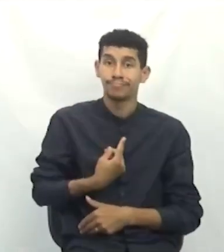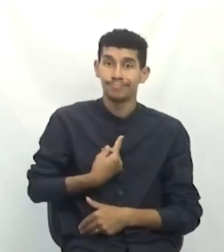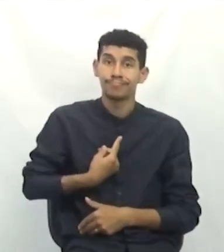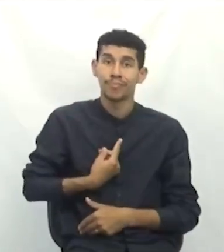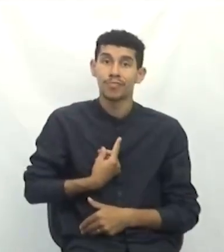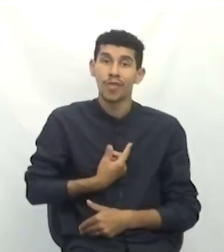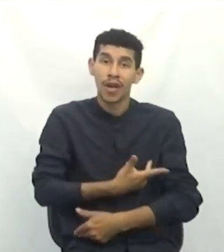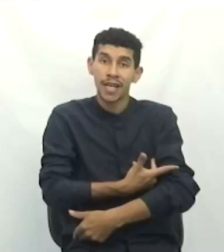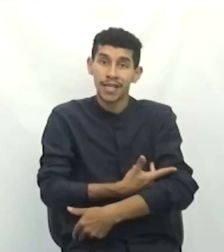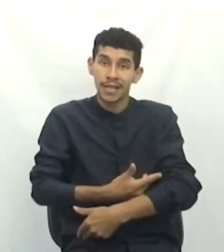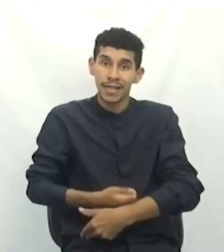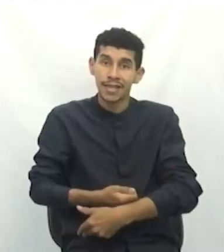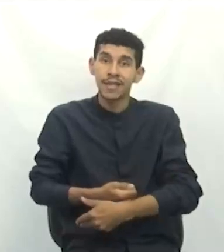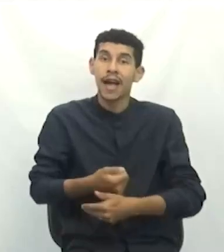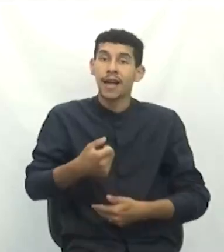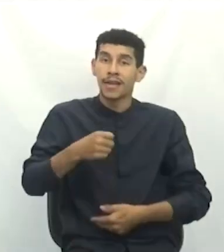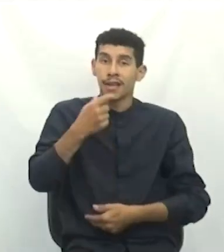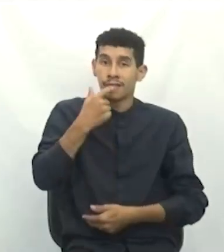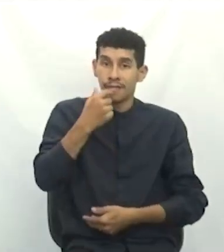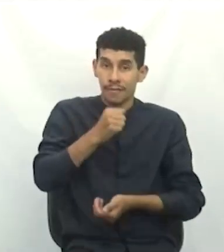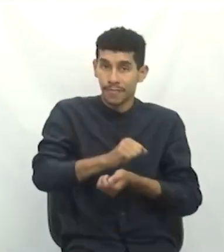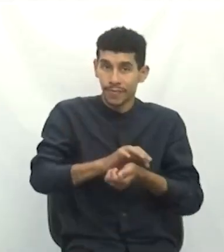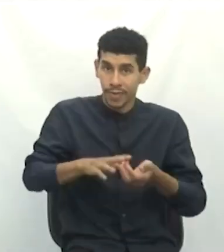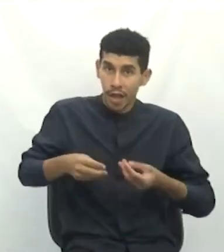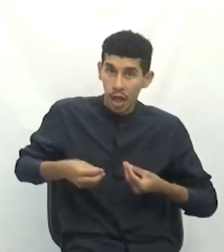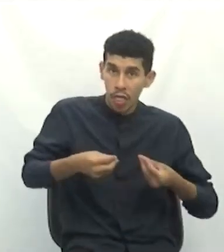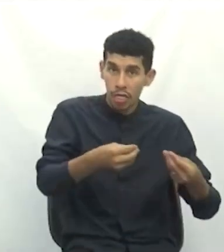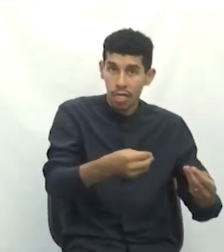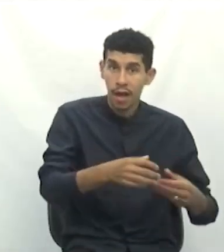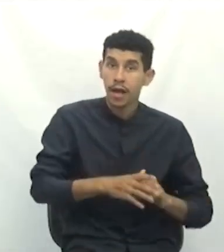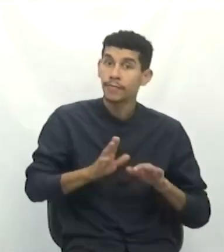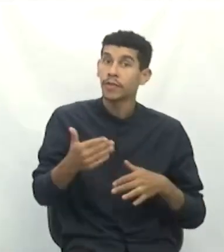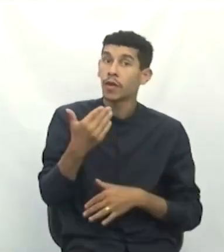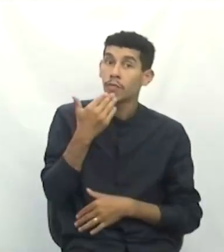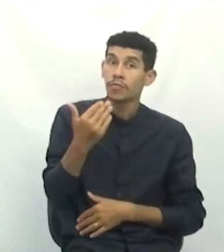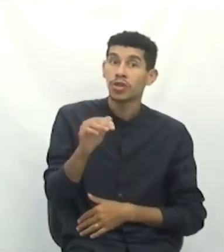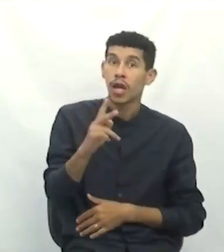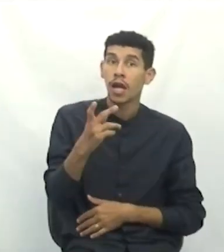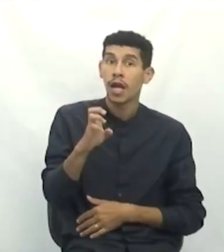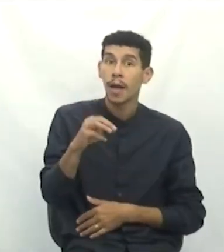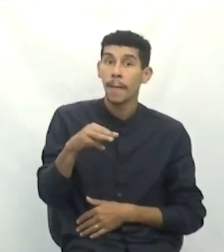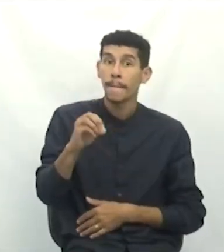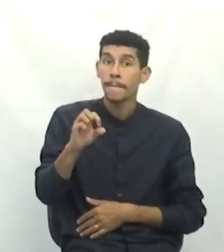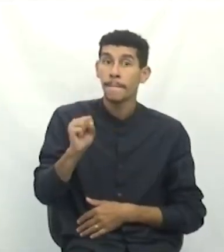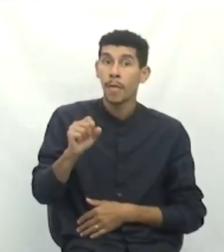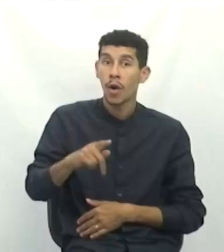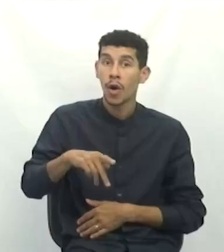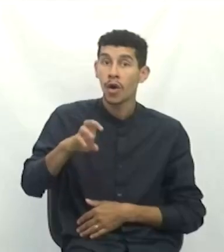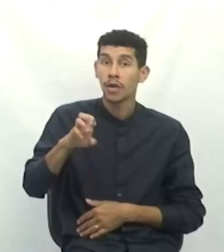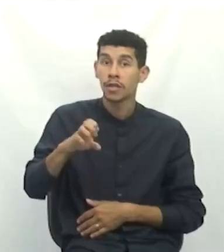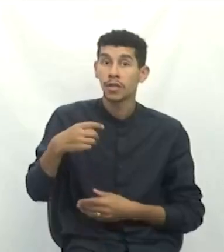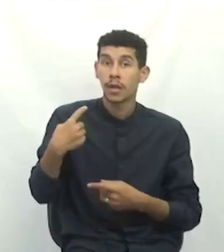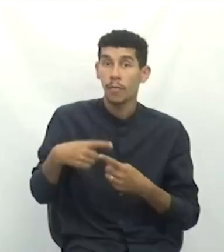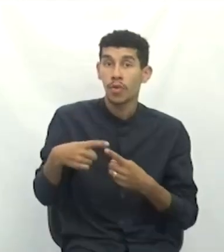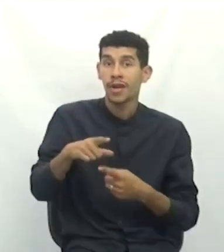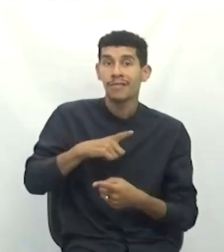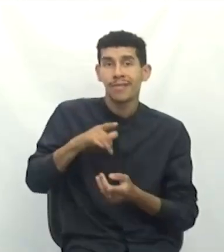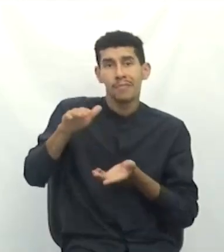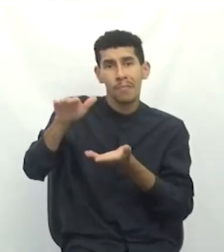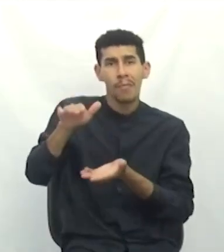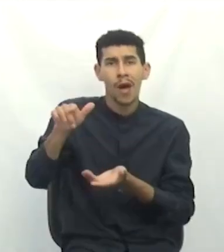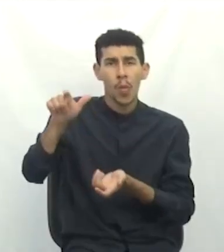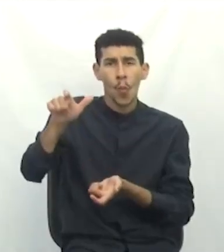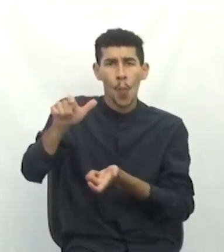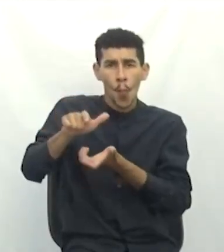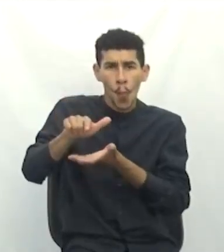doador está presente. Então, como é um pedido do Emosc, a necessidade, pela baixo estoque, tem a campanha